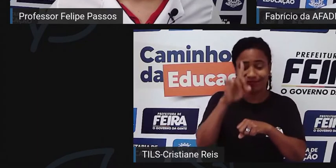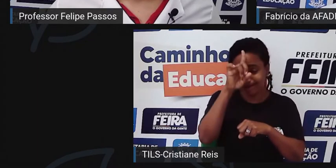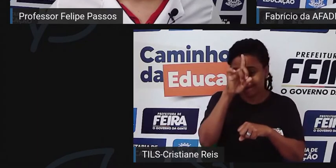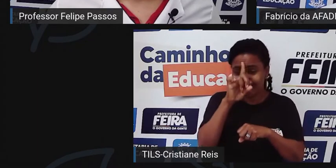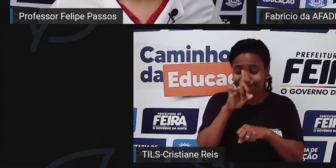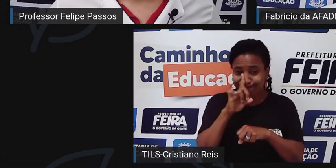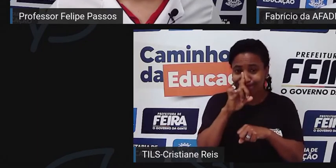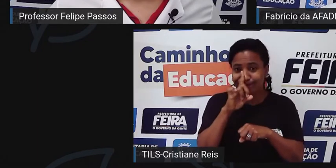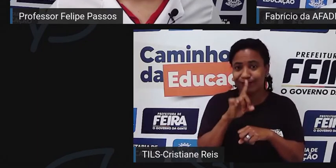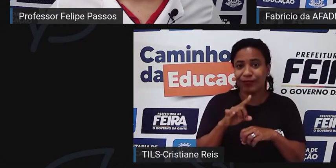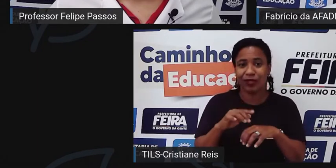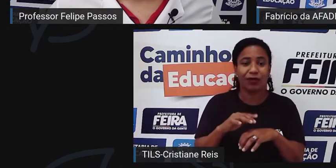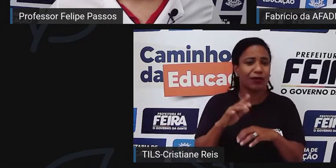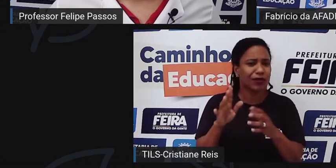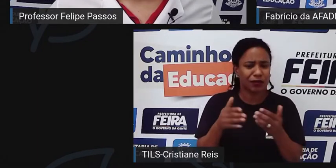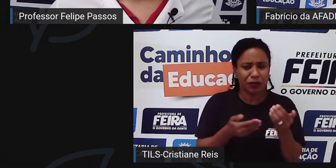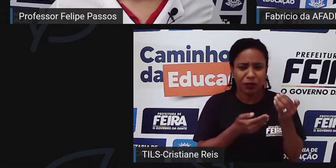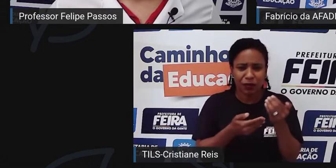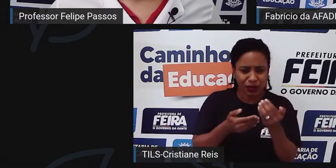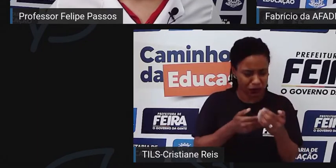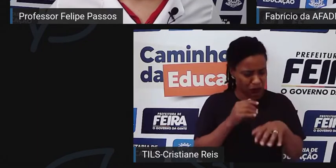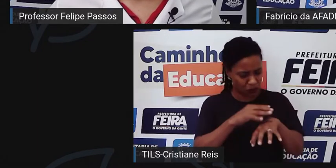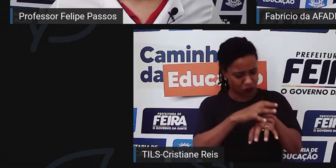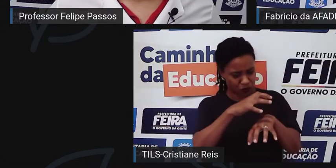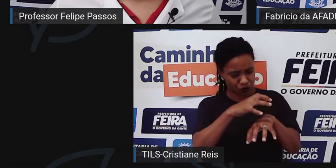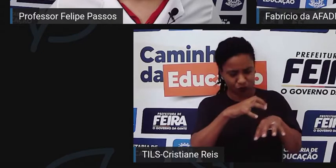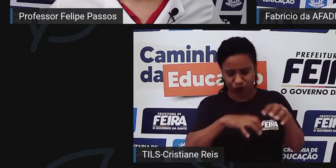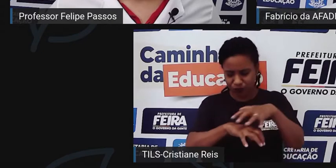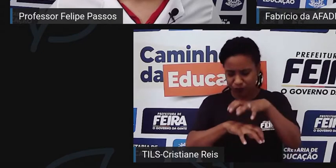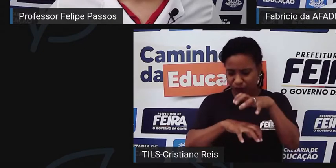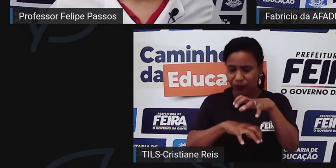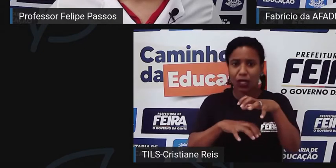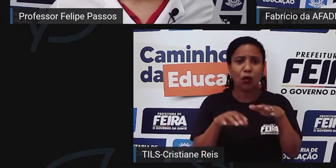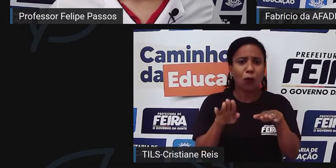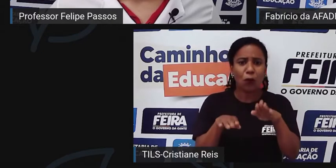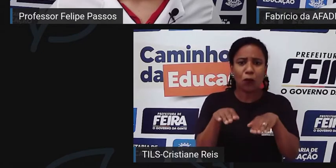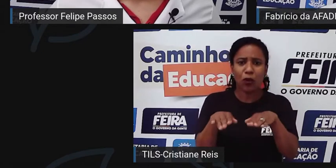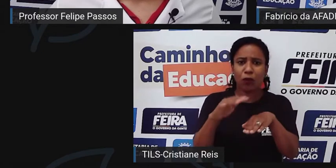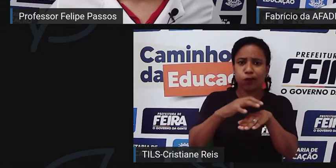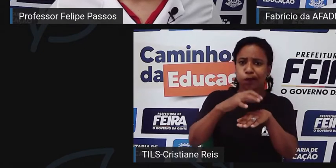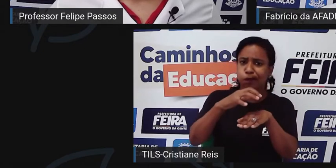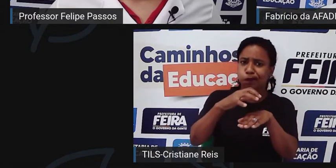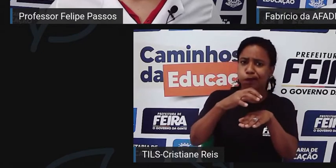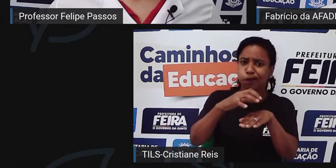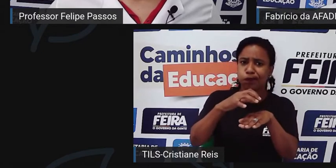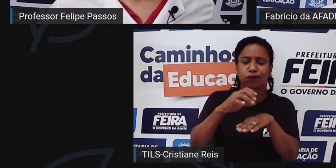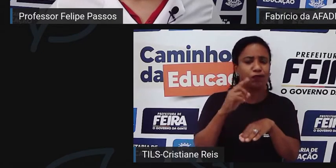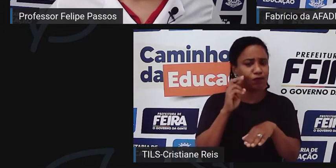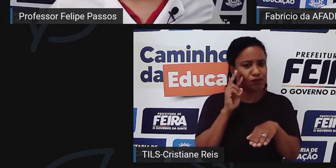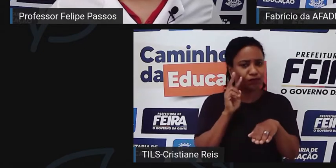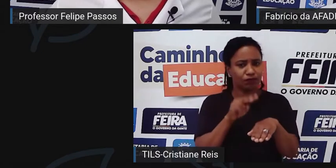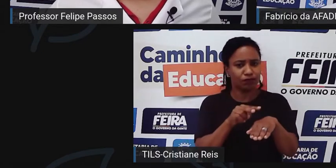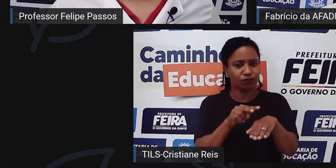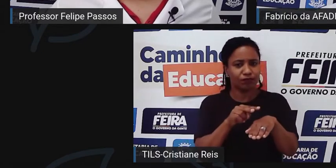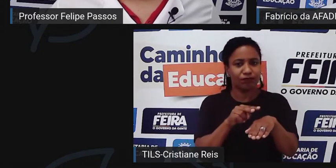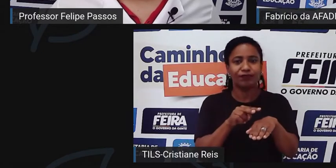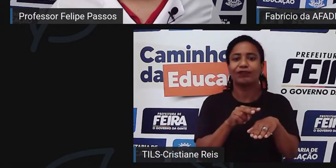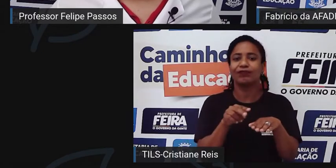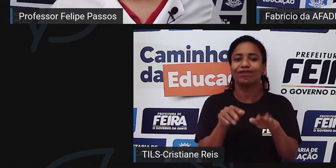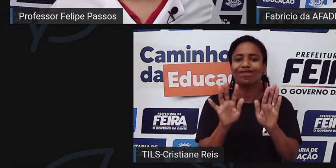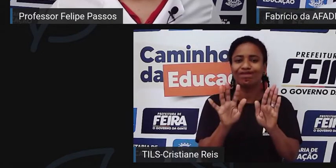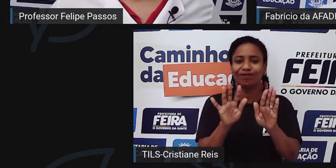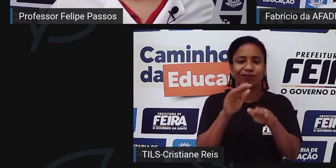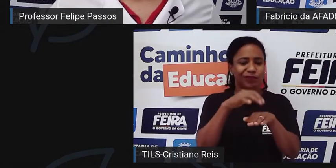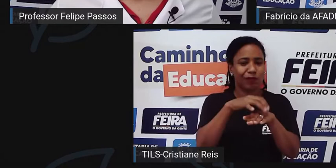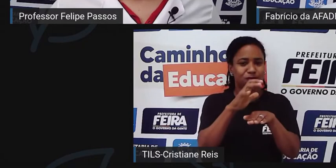falciforme se manifesta rapidamente na criança e ela apresenta essa questão da síndrome da mão e pé.